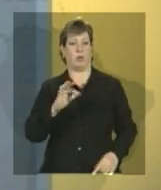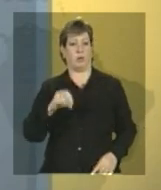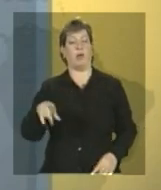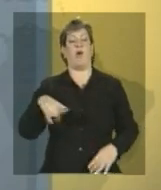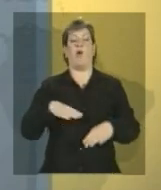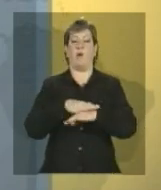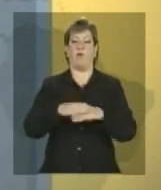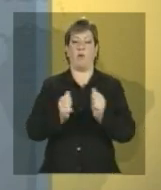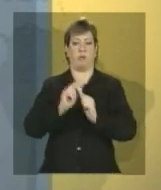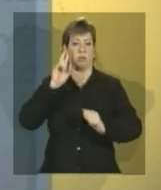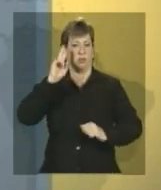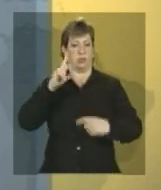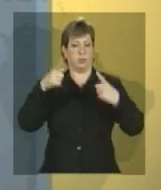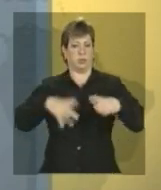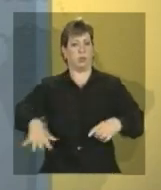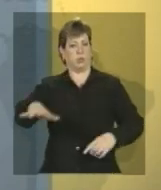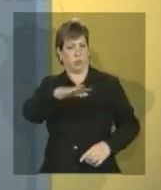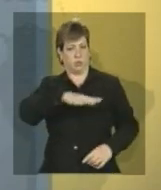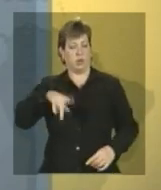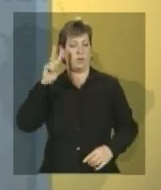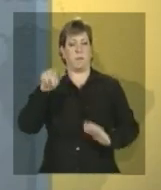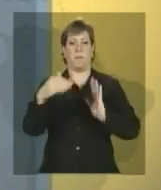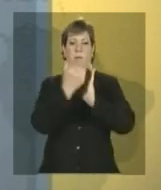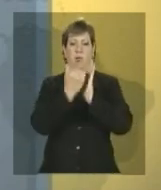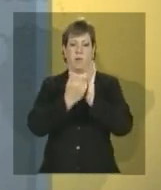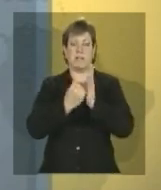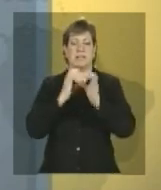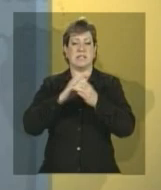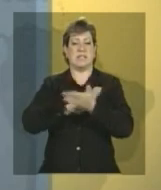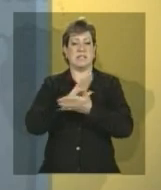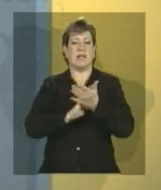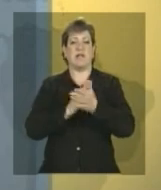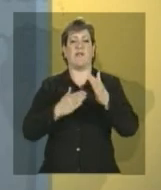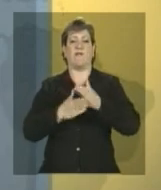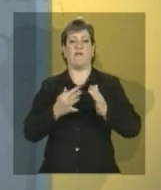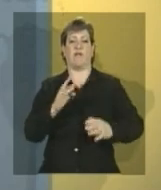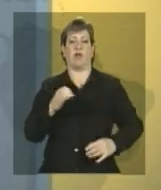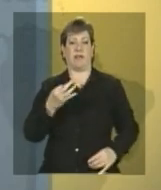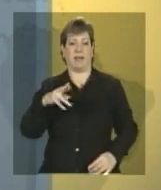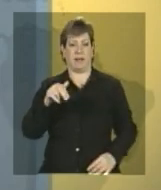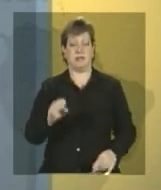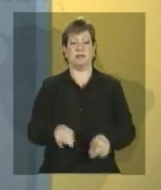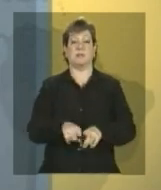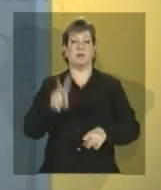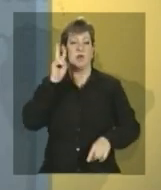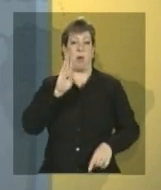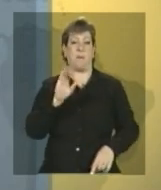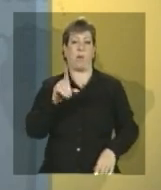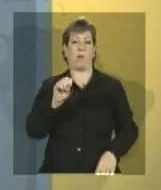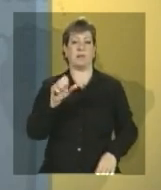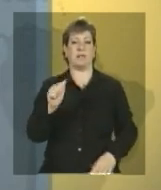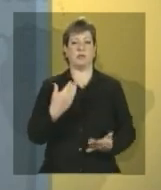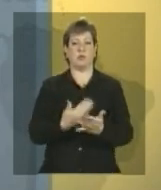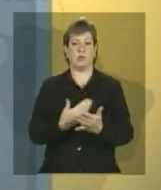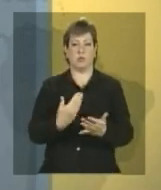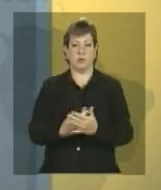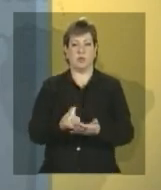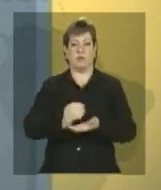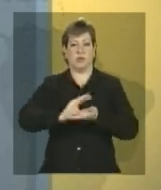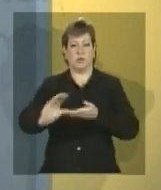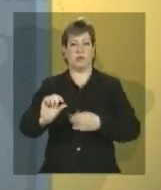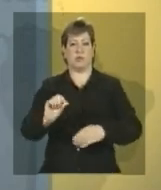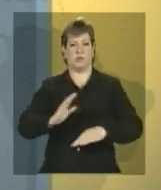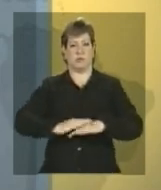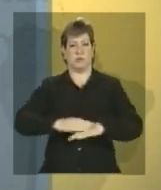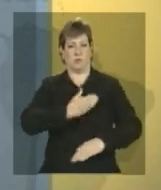reitores e autoridades sobre o programa Ciências Sem Fronteiras e também sobre a bolsa de estudo financiada pelo governo